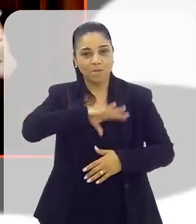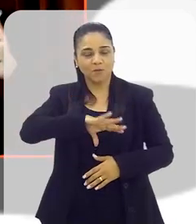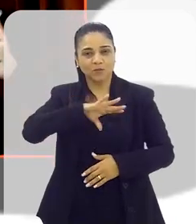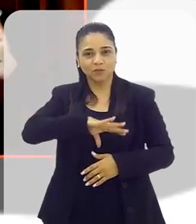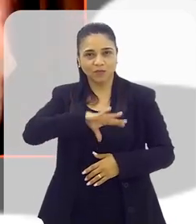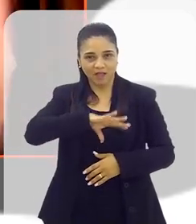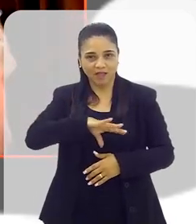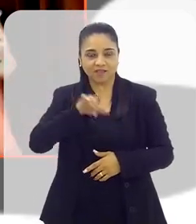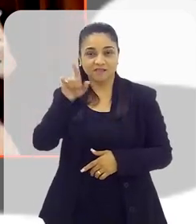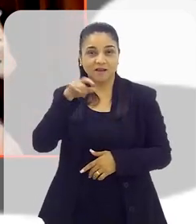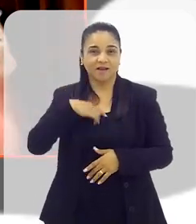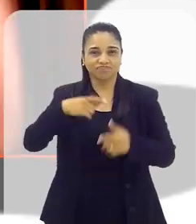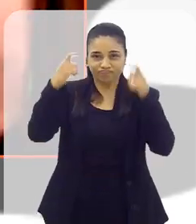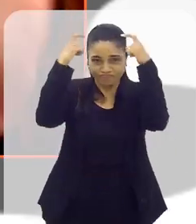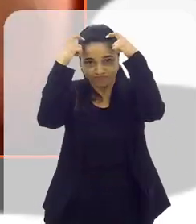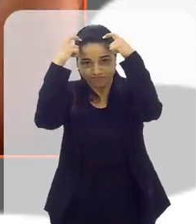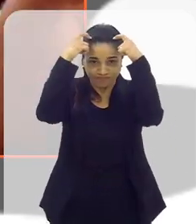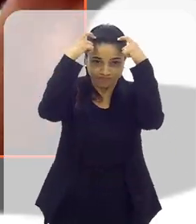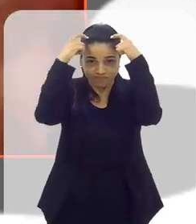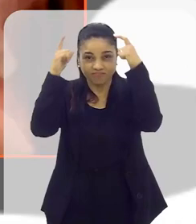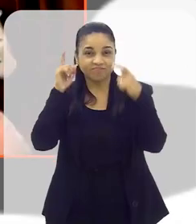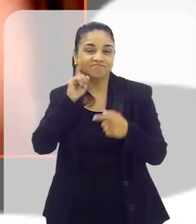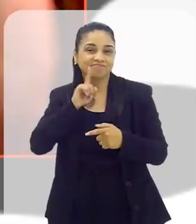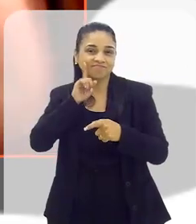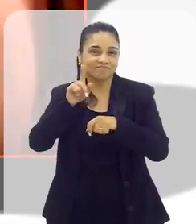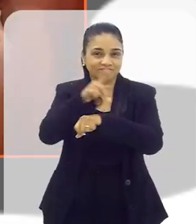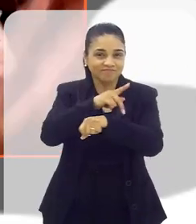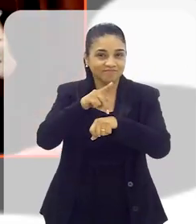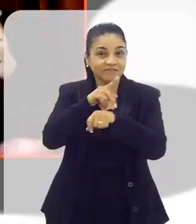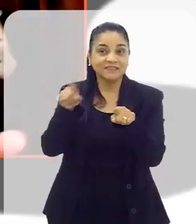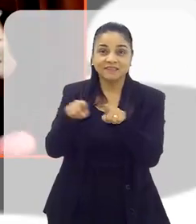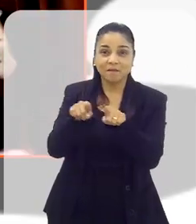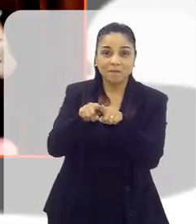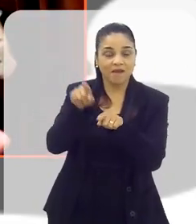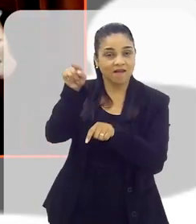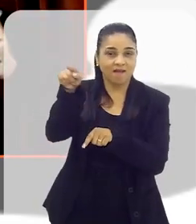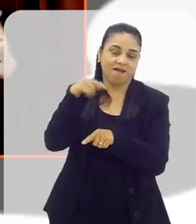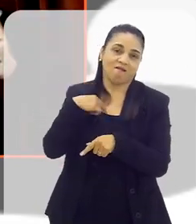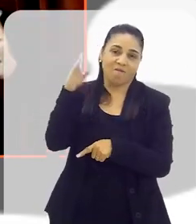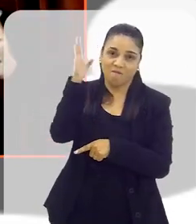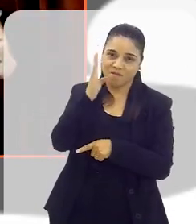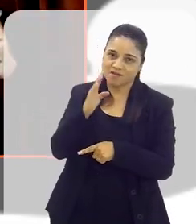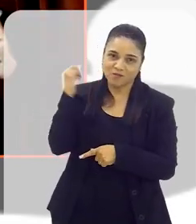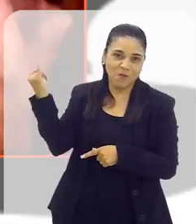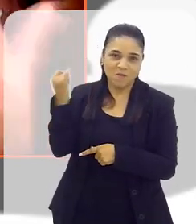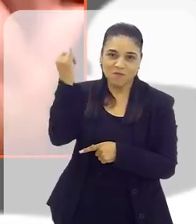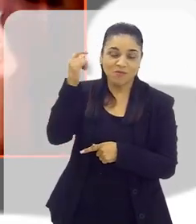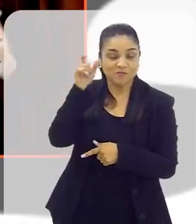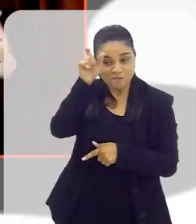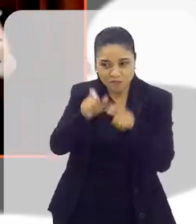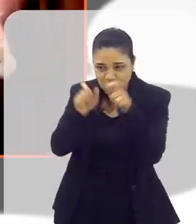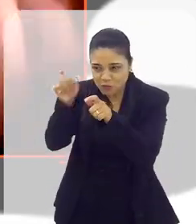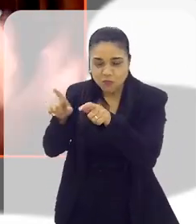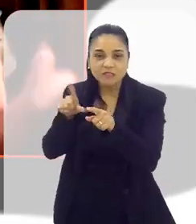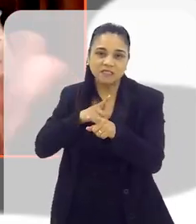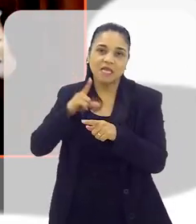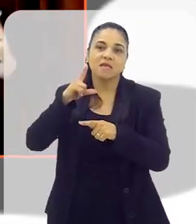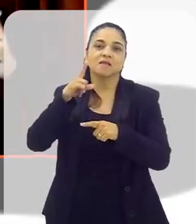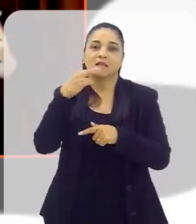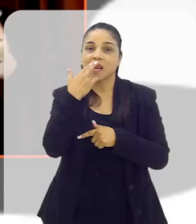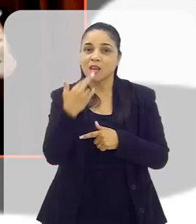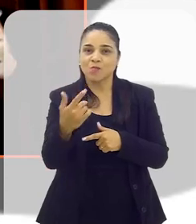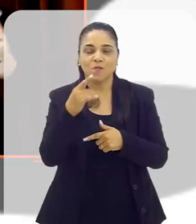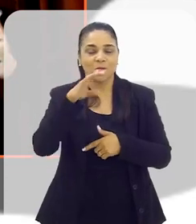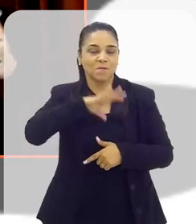exemplo. Na Disney, nós somos nos Estados Unidos, na Disney nós somos mercado prioritário. A quantidade de pessoas que fala português,